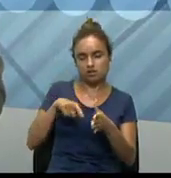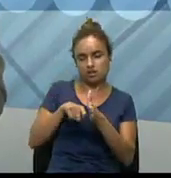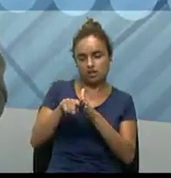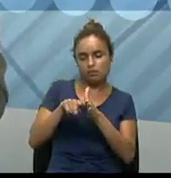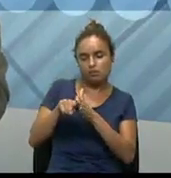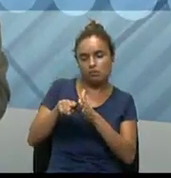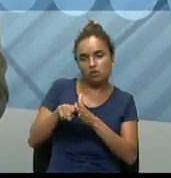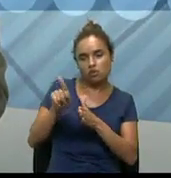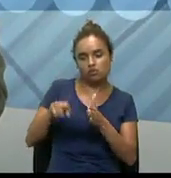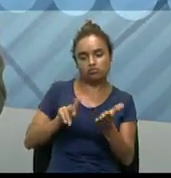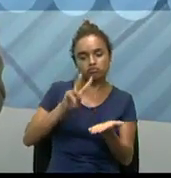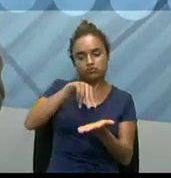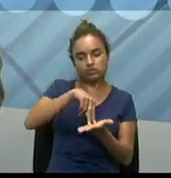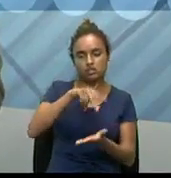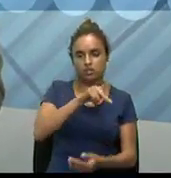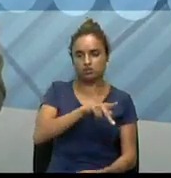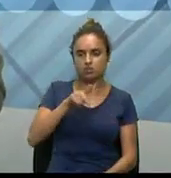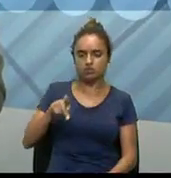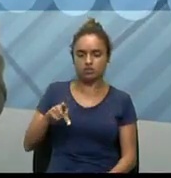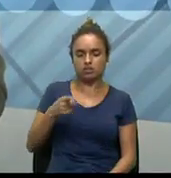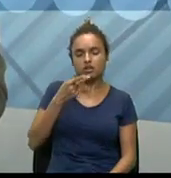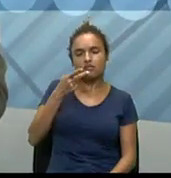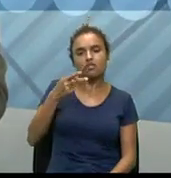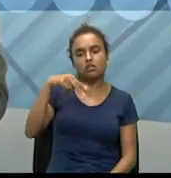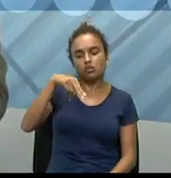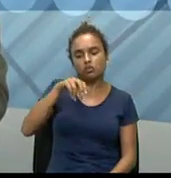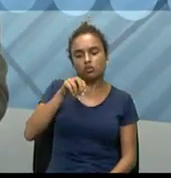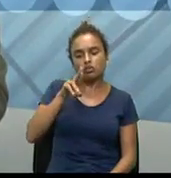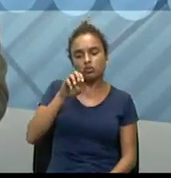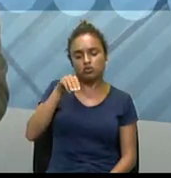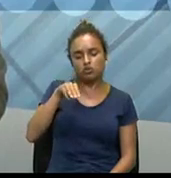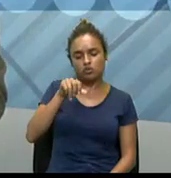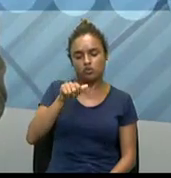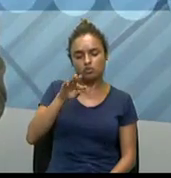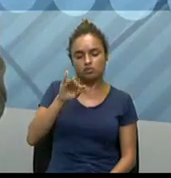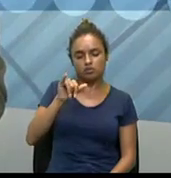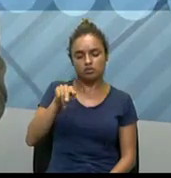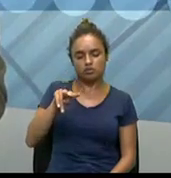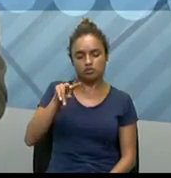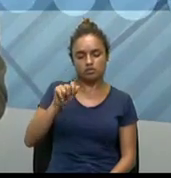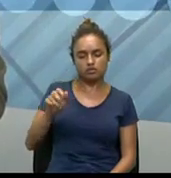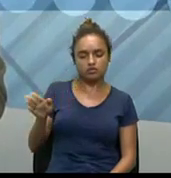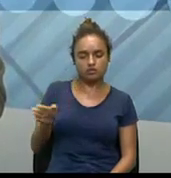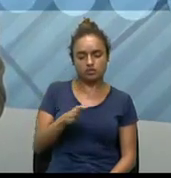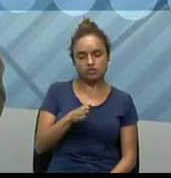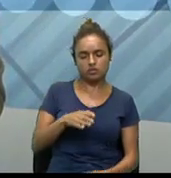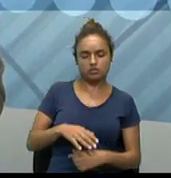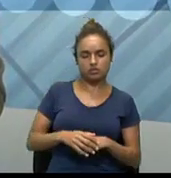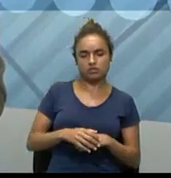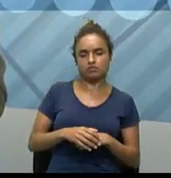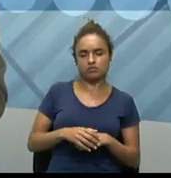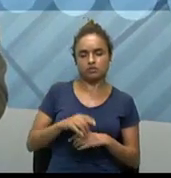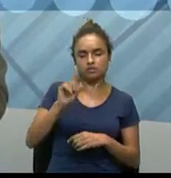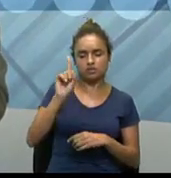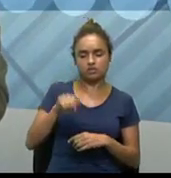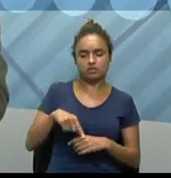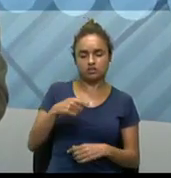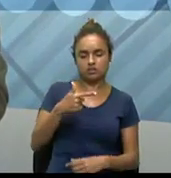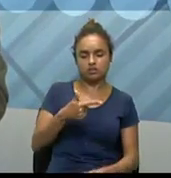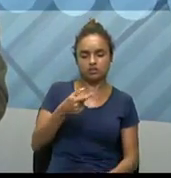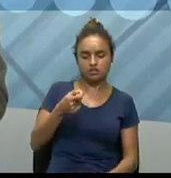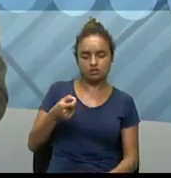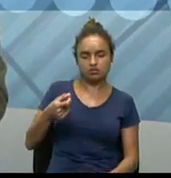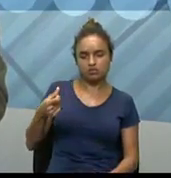participação. Professora, fala sobre a normativa RFB nº 6, 2018, da qual pretende